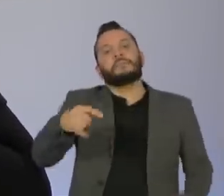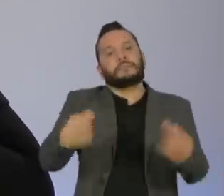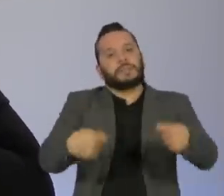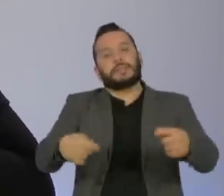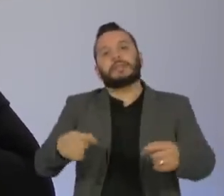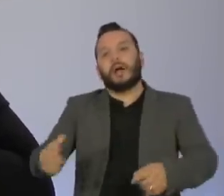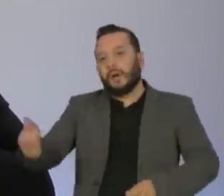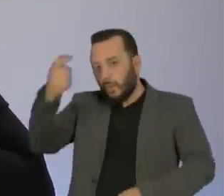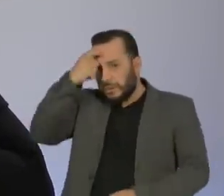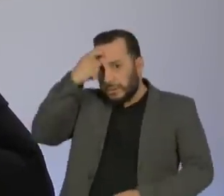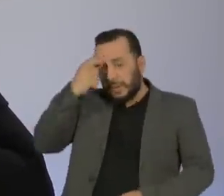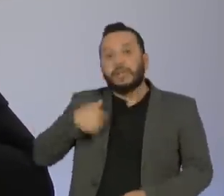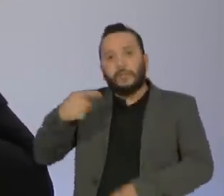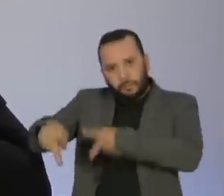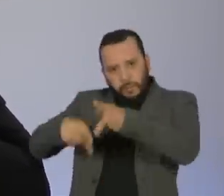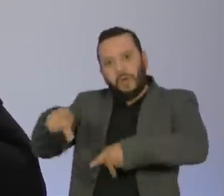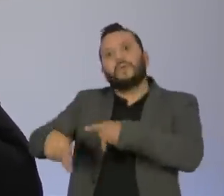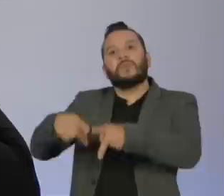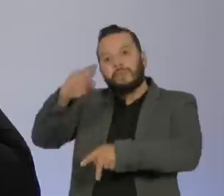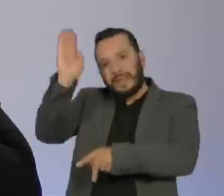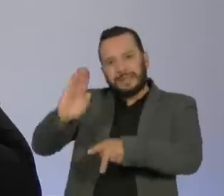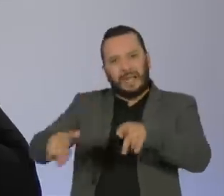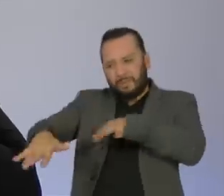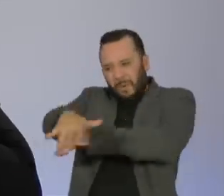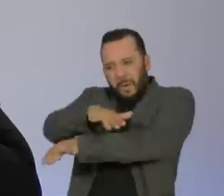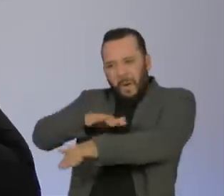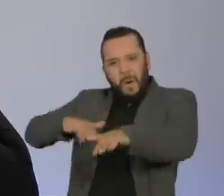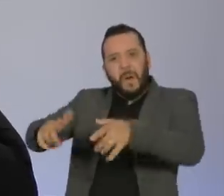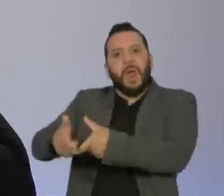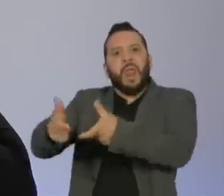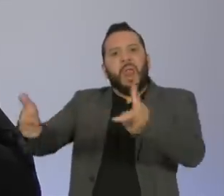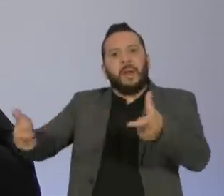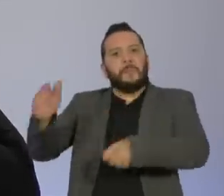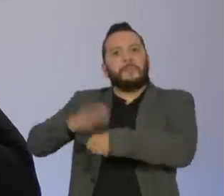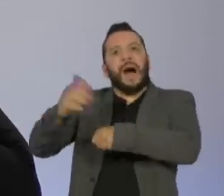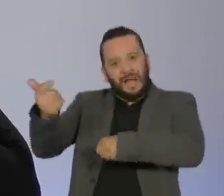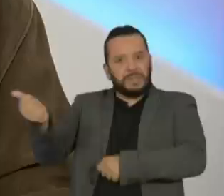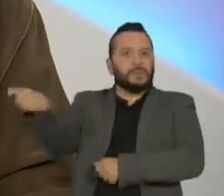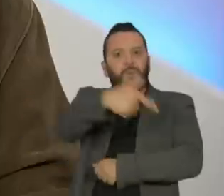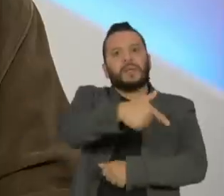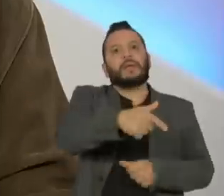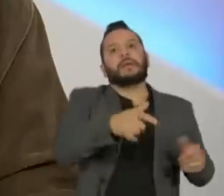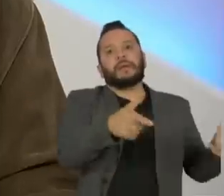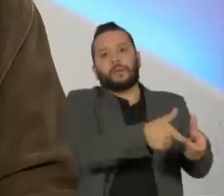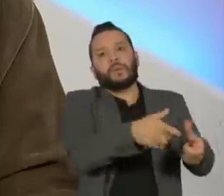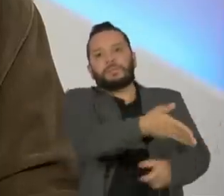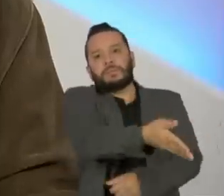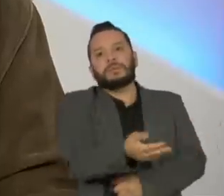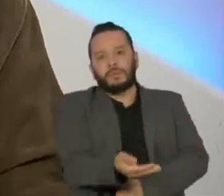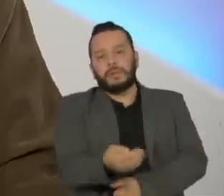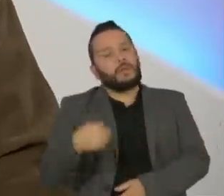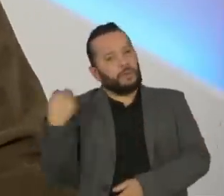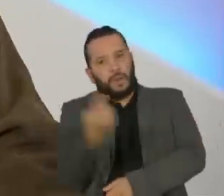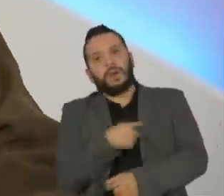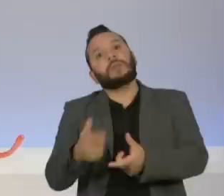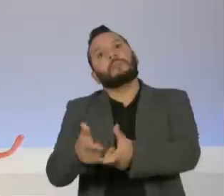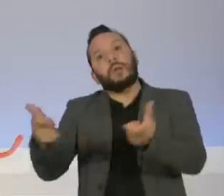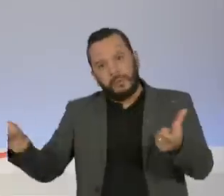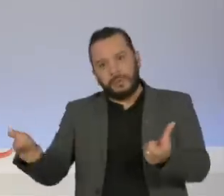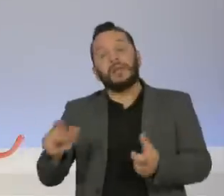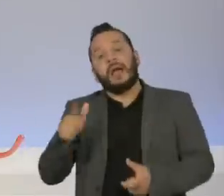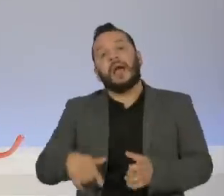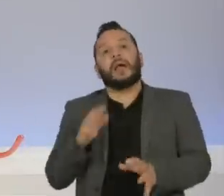nós somos muitos, de que nós somos mais e que nós somos realmente maioria. Então, assim, é uma conta